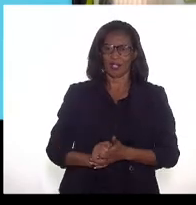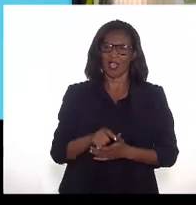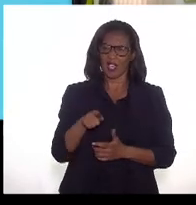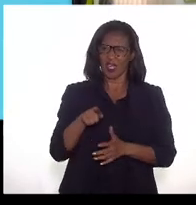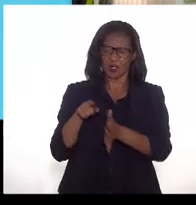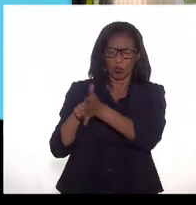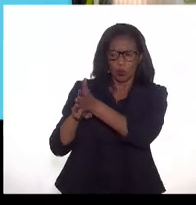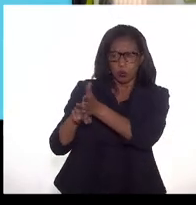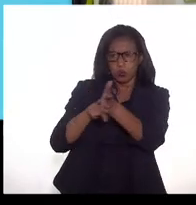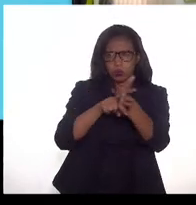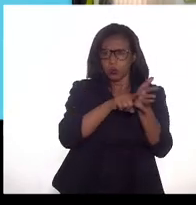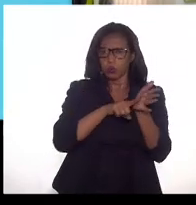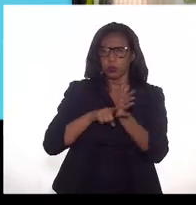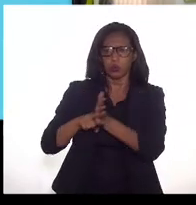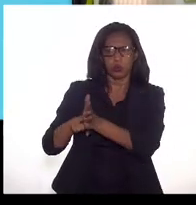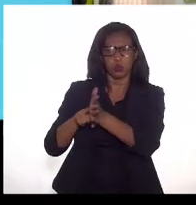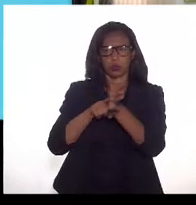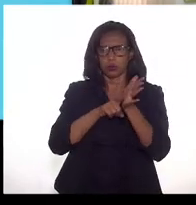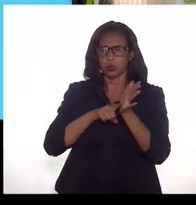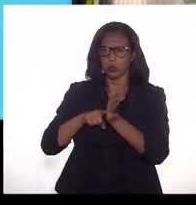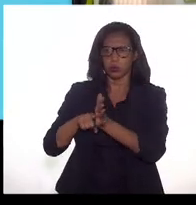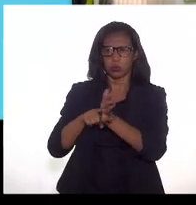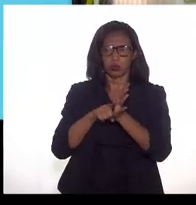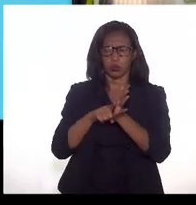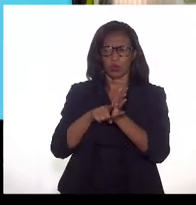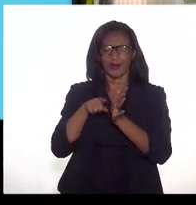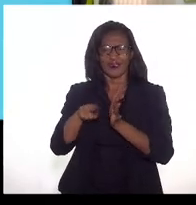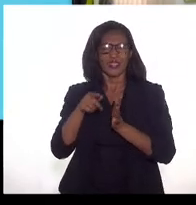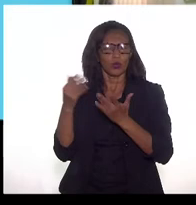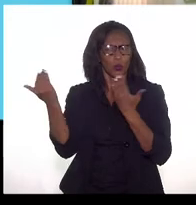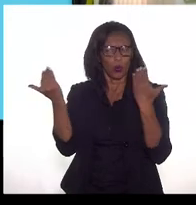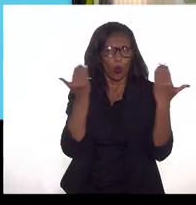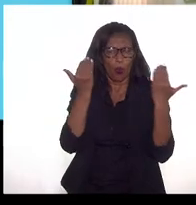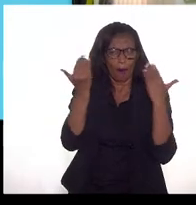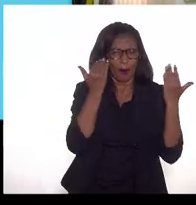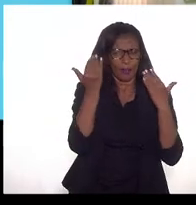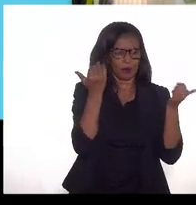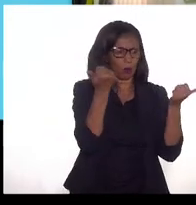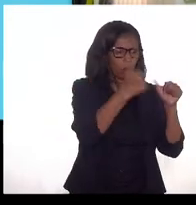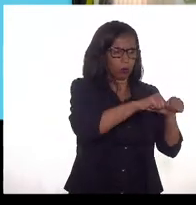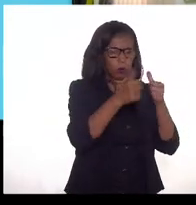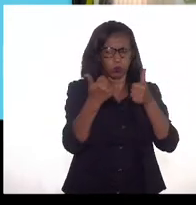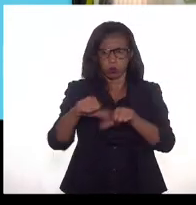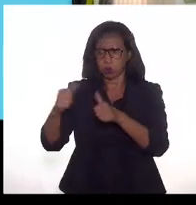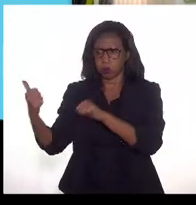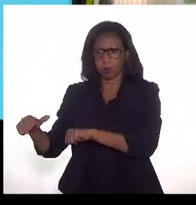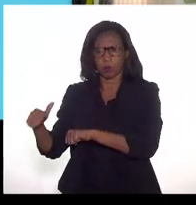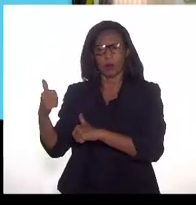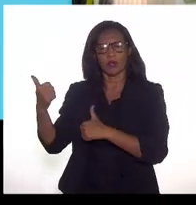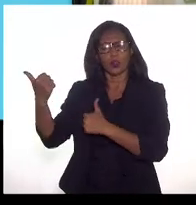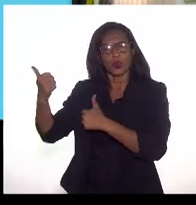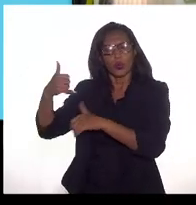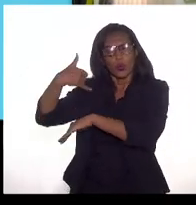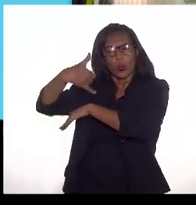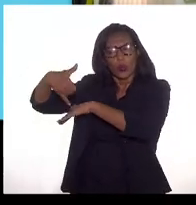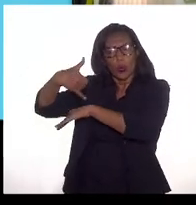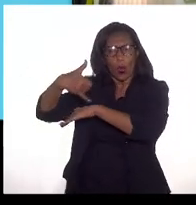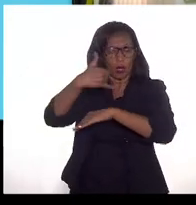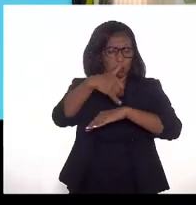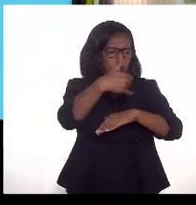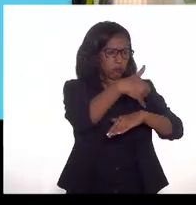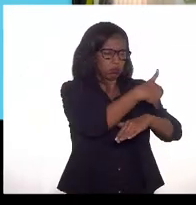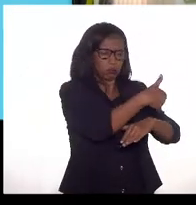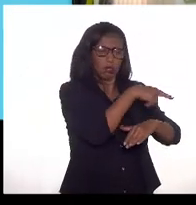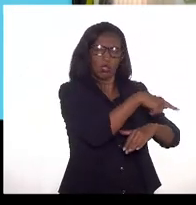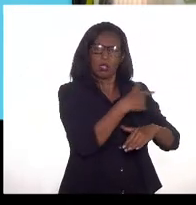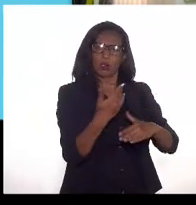comparação entre as possibilidades de produção de óleo e as possibilidades